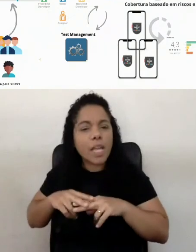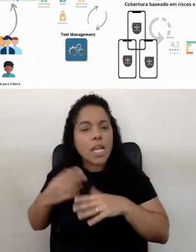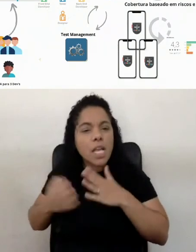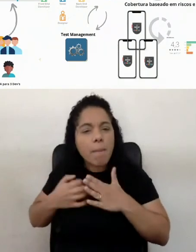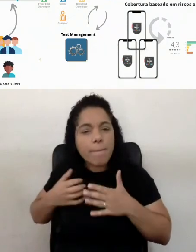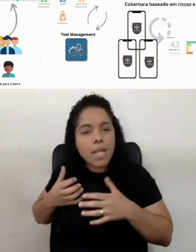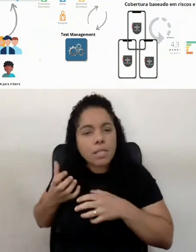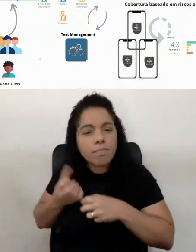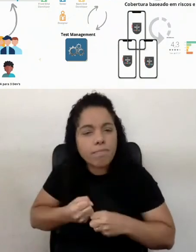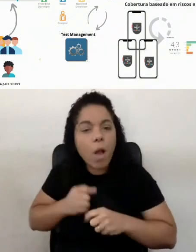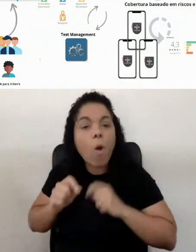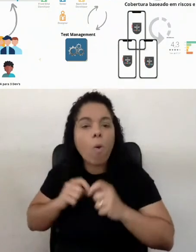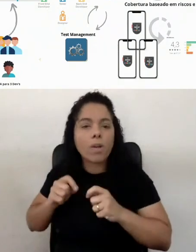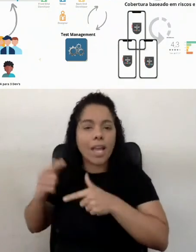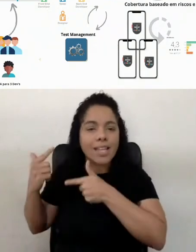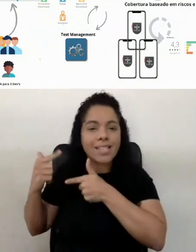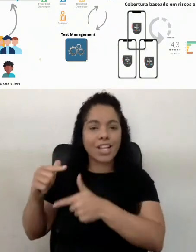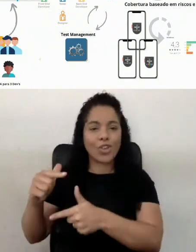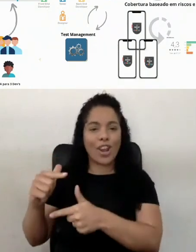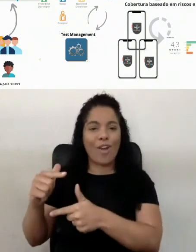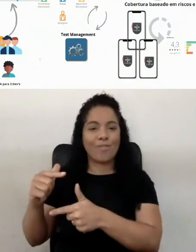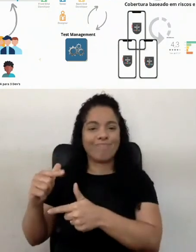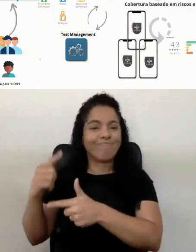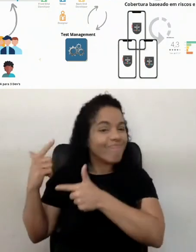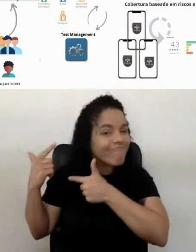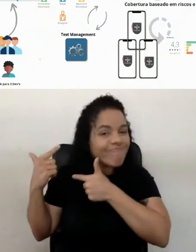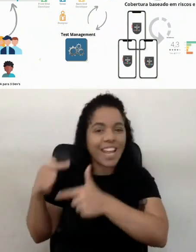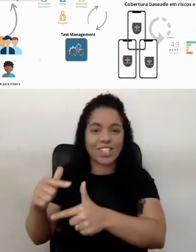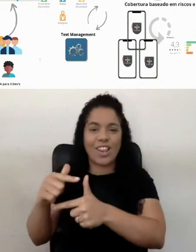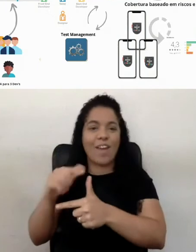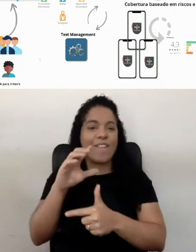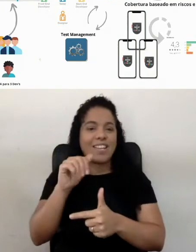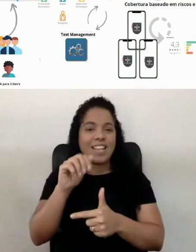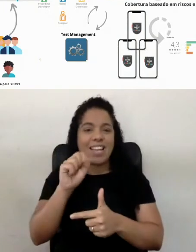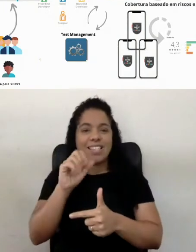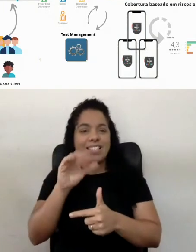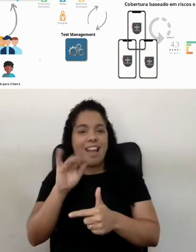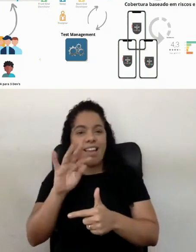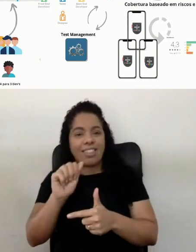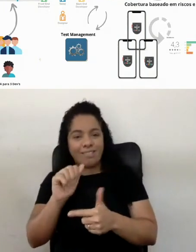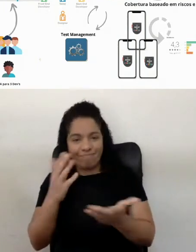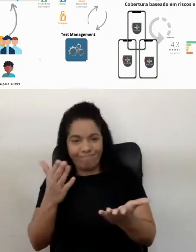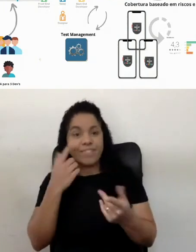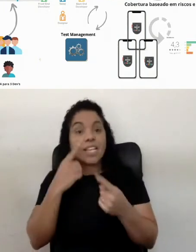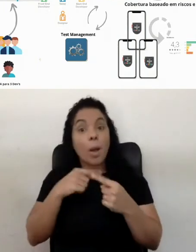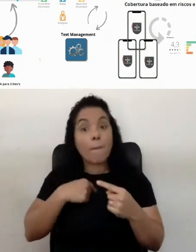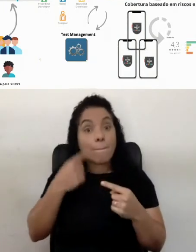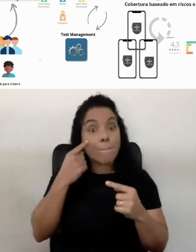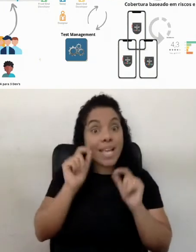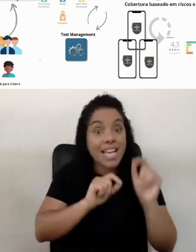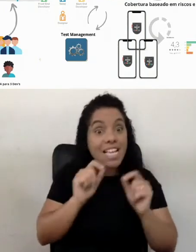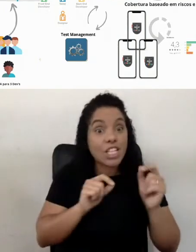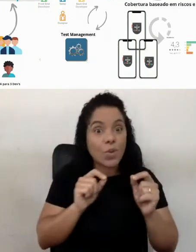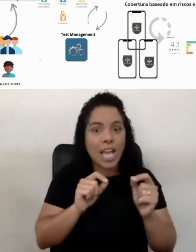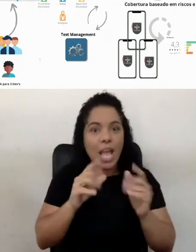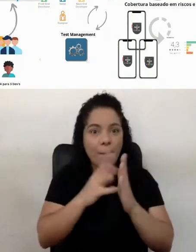acontece é que eles enxergam muito como uma única atividade ainda, né, a última atividade ali de teste,